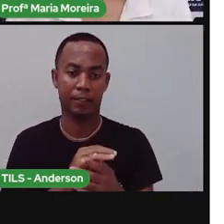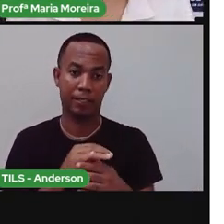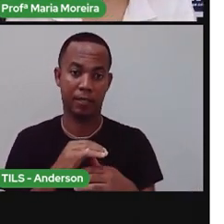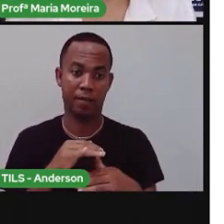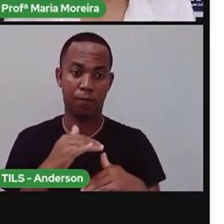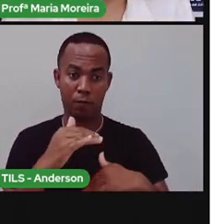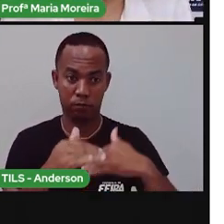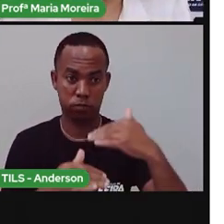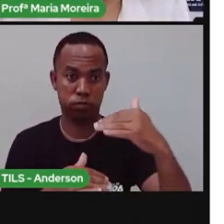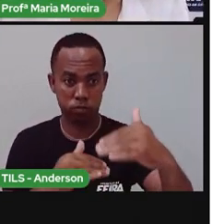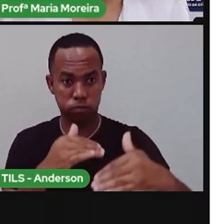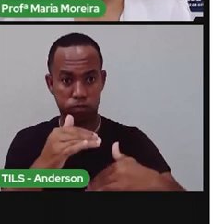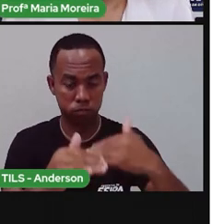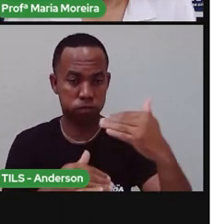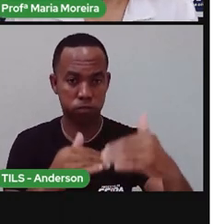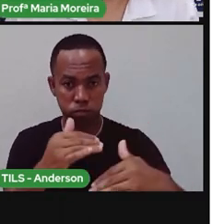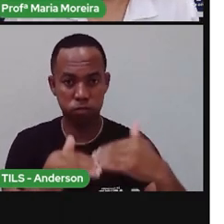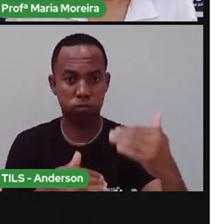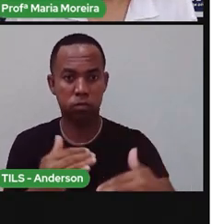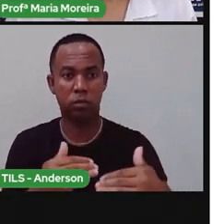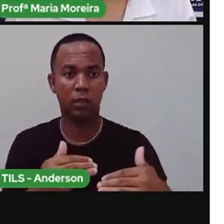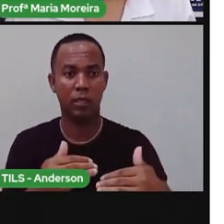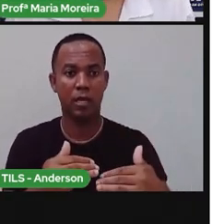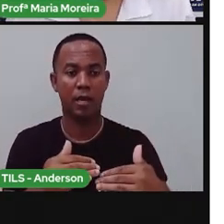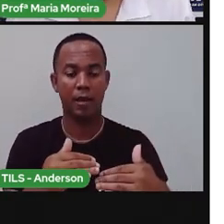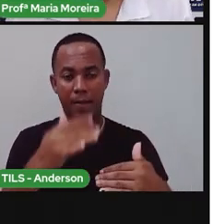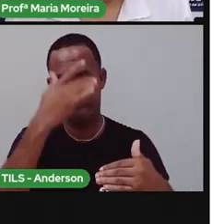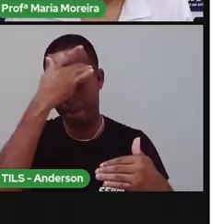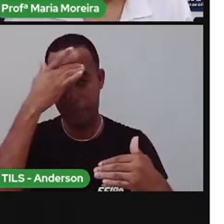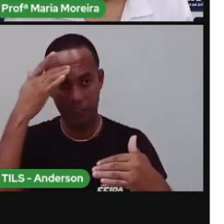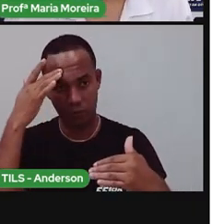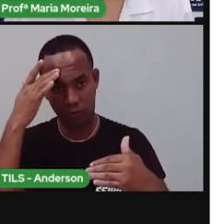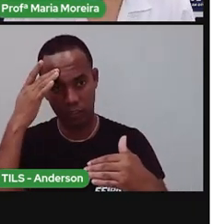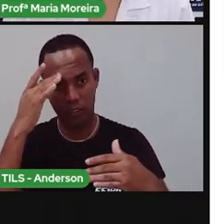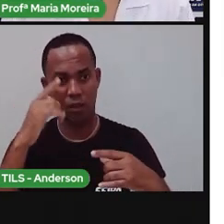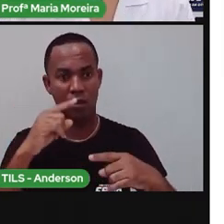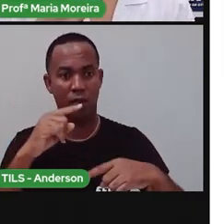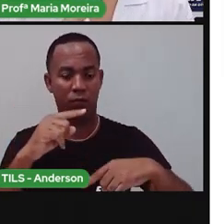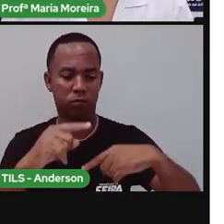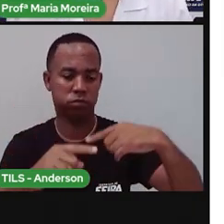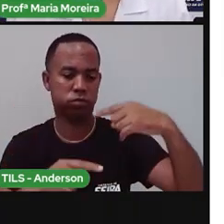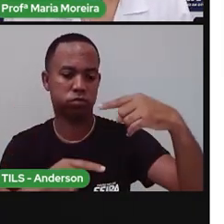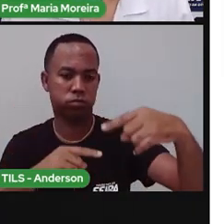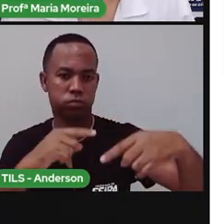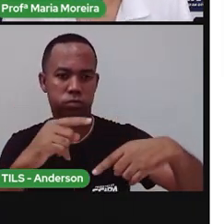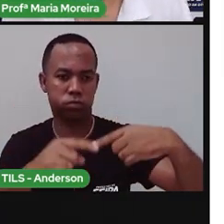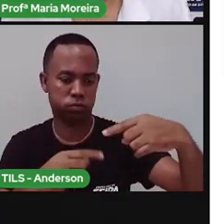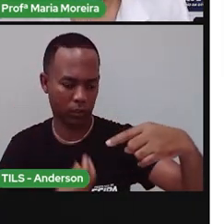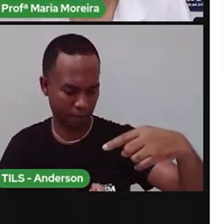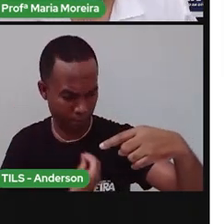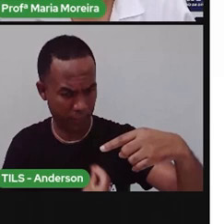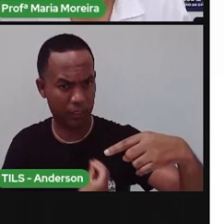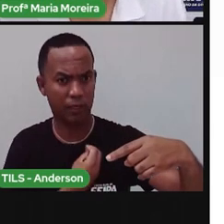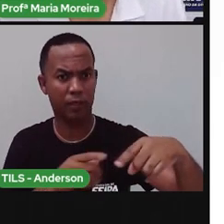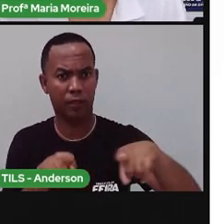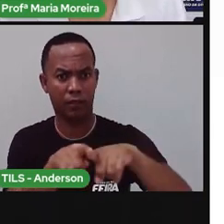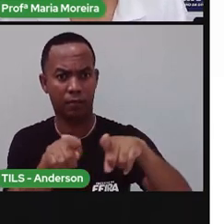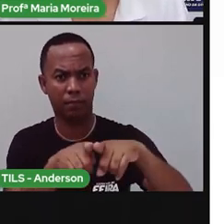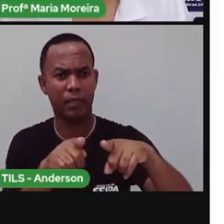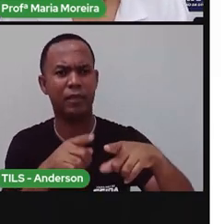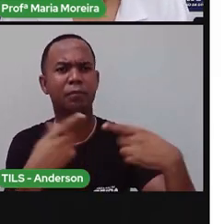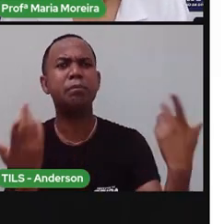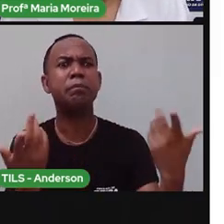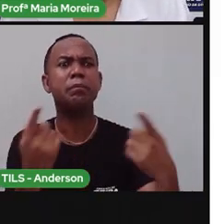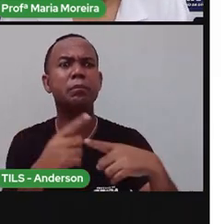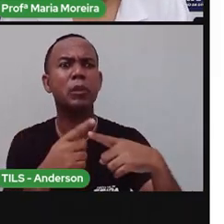e os seres vivos, eles foram o quê? Se modificando, foram quê? Tendo mudanças. Mas o Pró, por que dessas